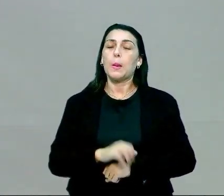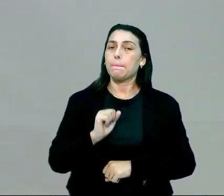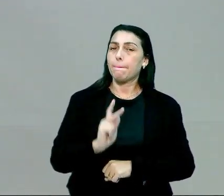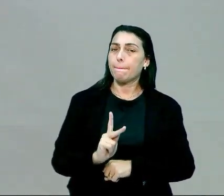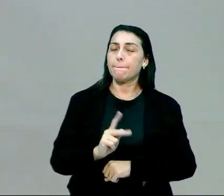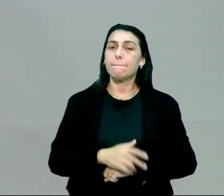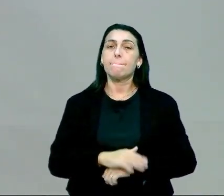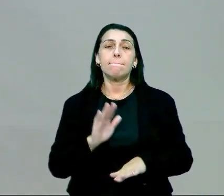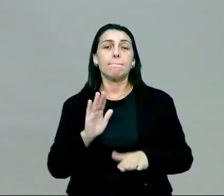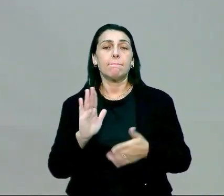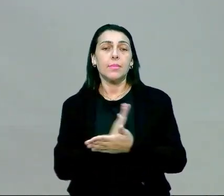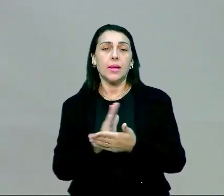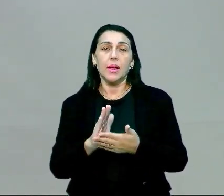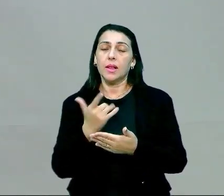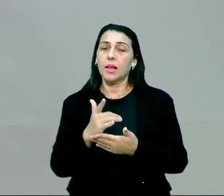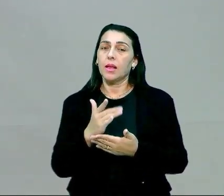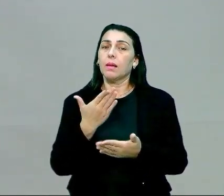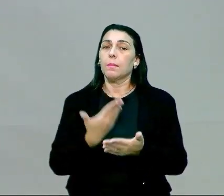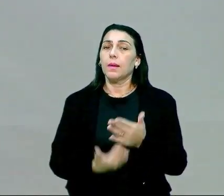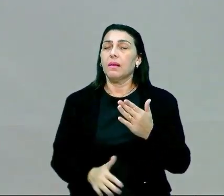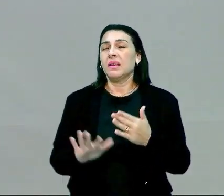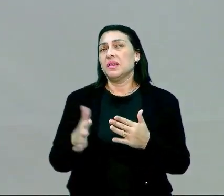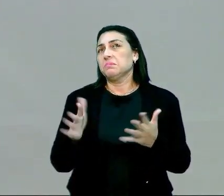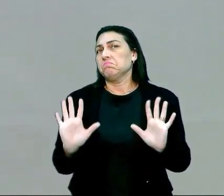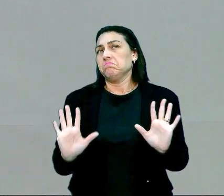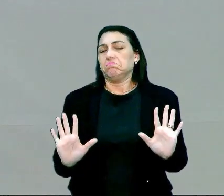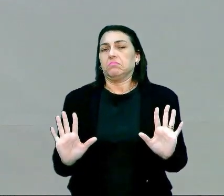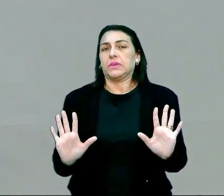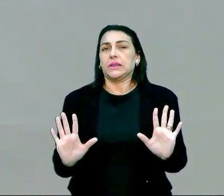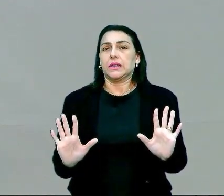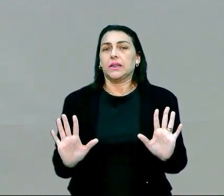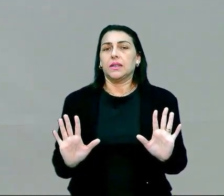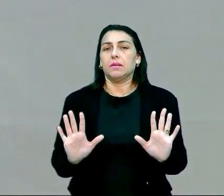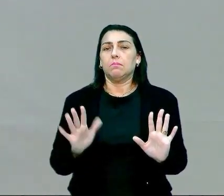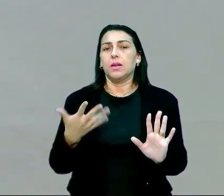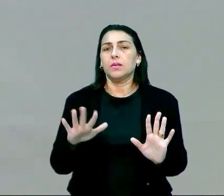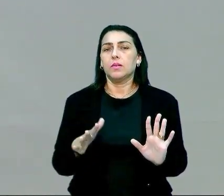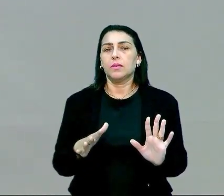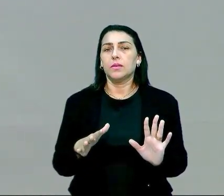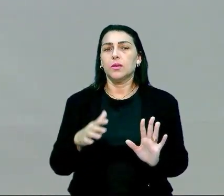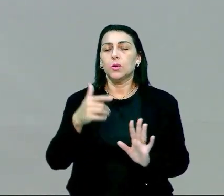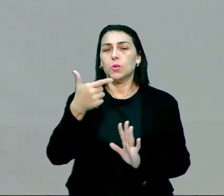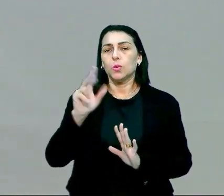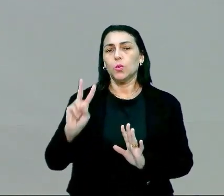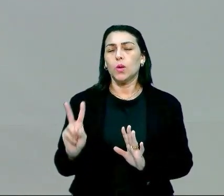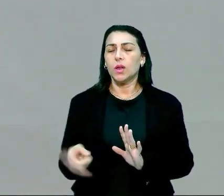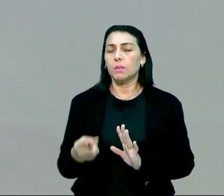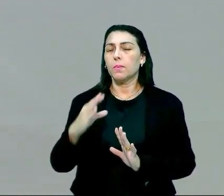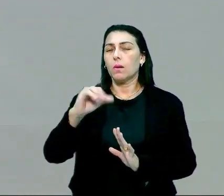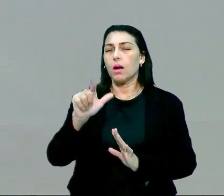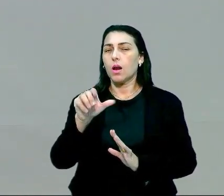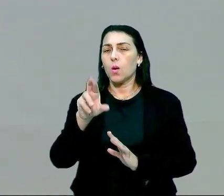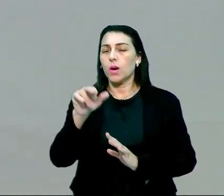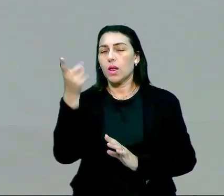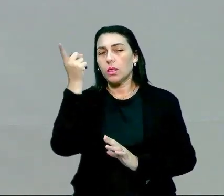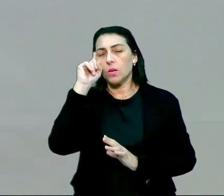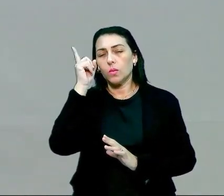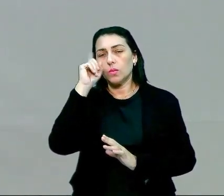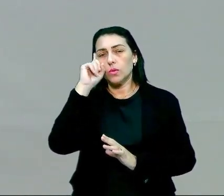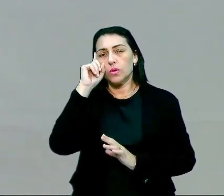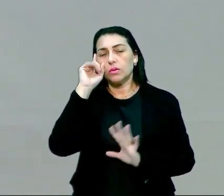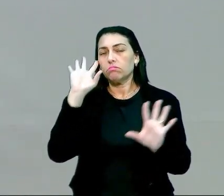beleza? Às vezes a gente não gasta energia, gente tem mais ou menos, sei lá, vamos pensar que a gente gasta em média umas 2 mil calorias por dia,